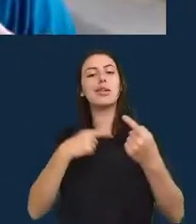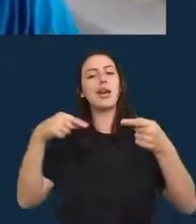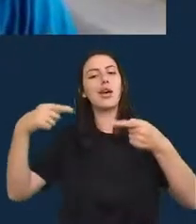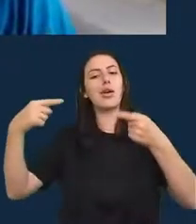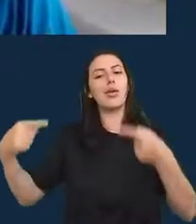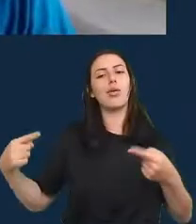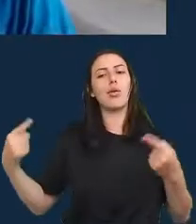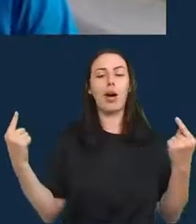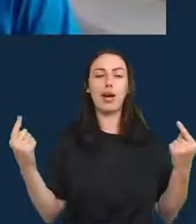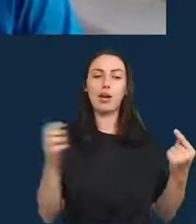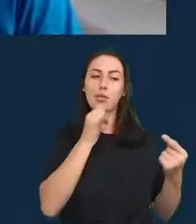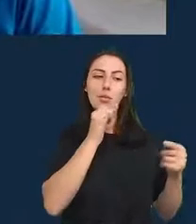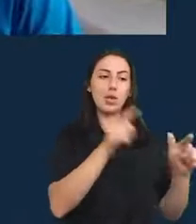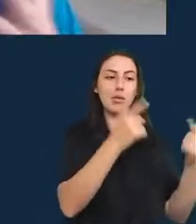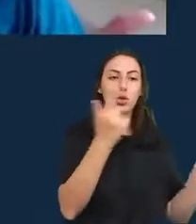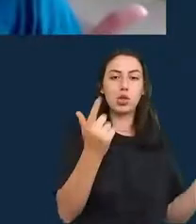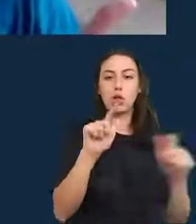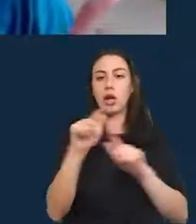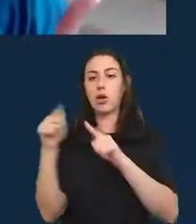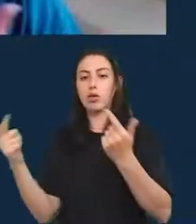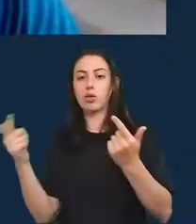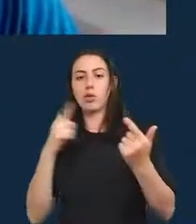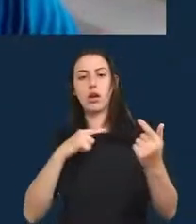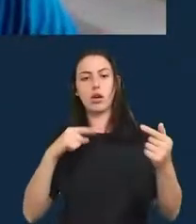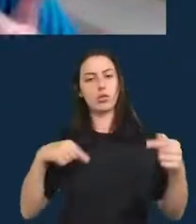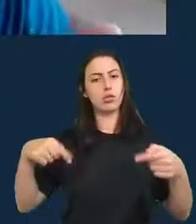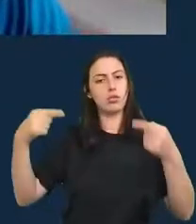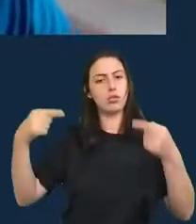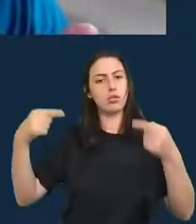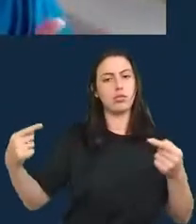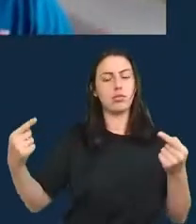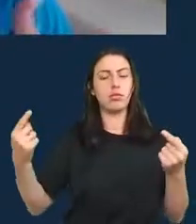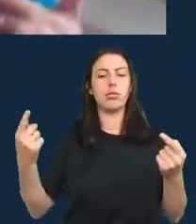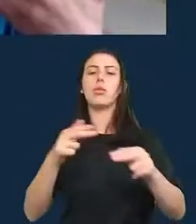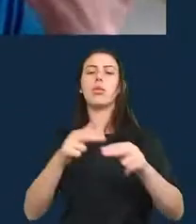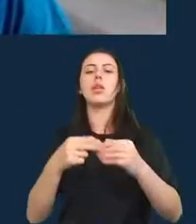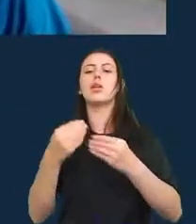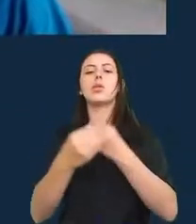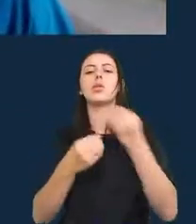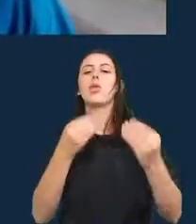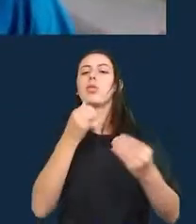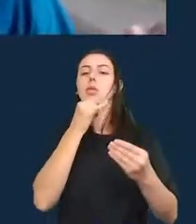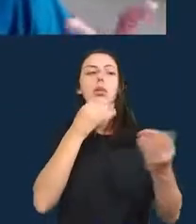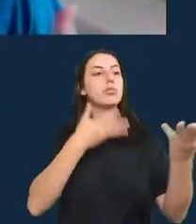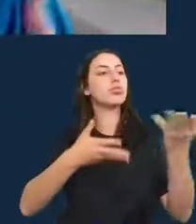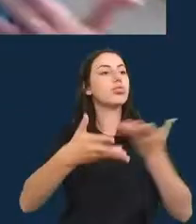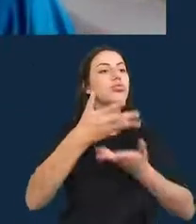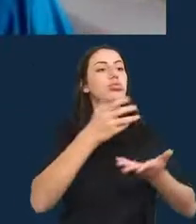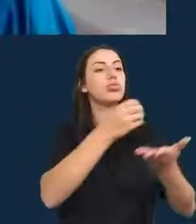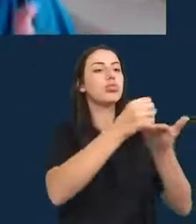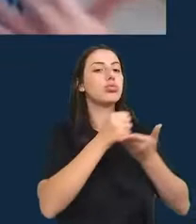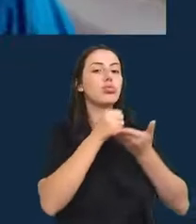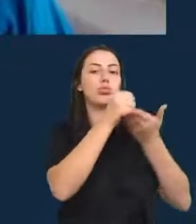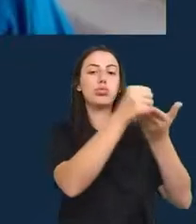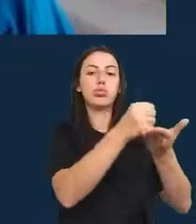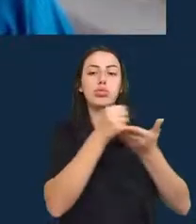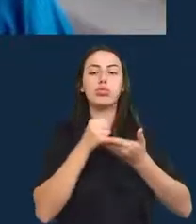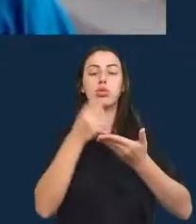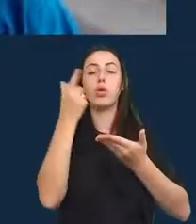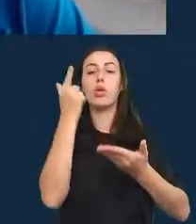pelas furos de reportagem e tal, então, como que você acha que essa colaboração pode nos ajudar nesse momento em estamos, especialmente tentando